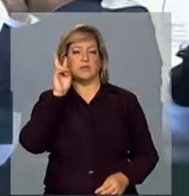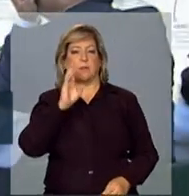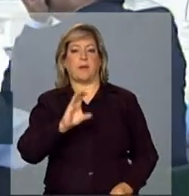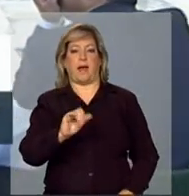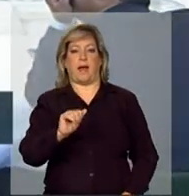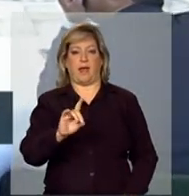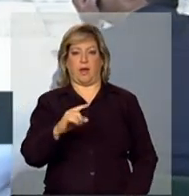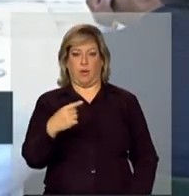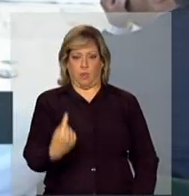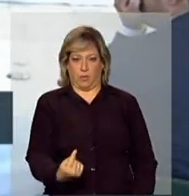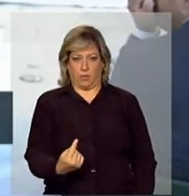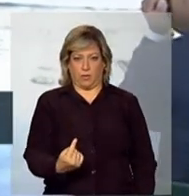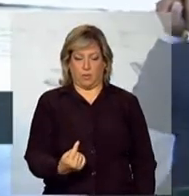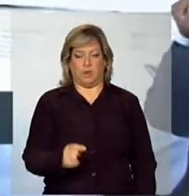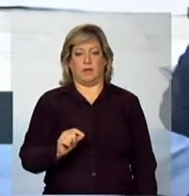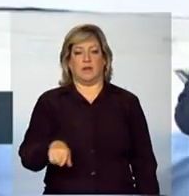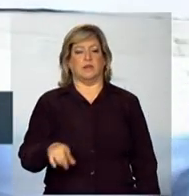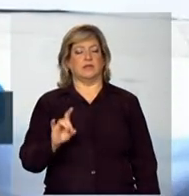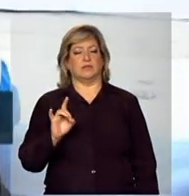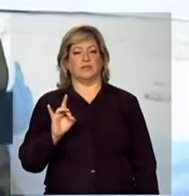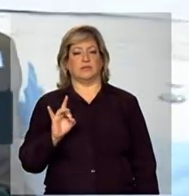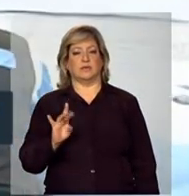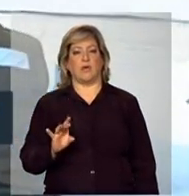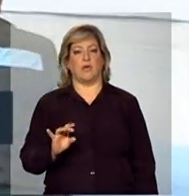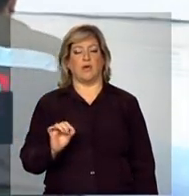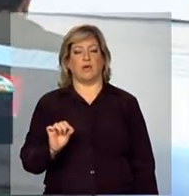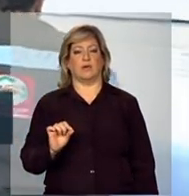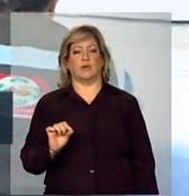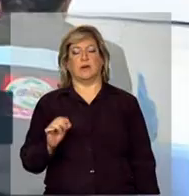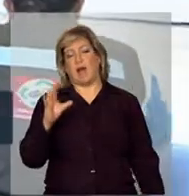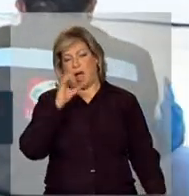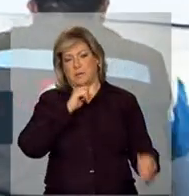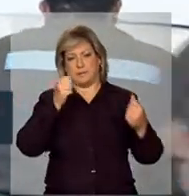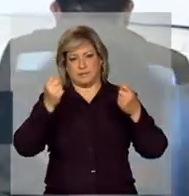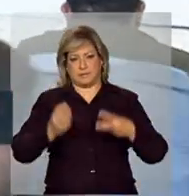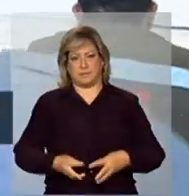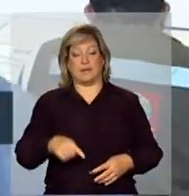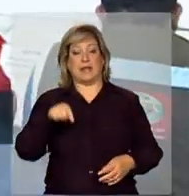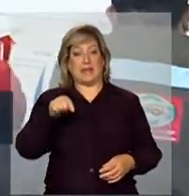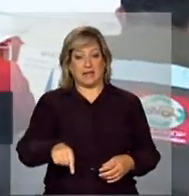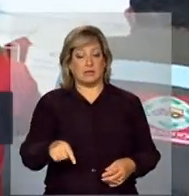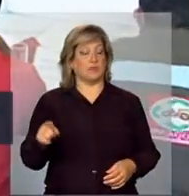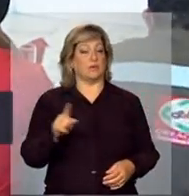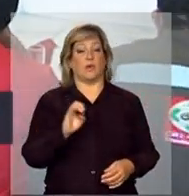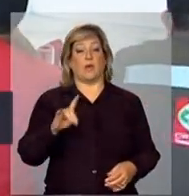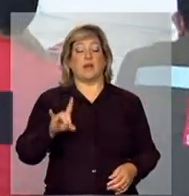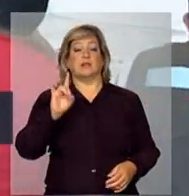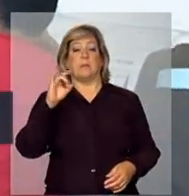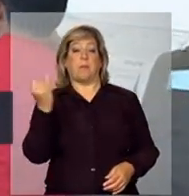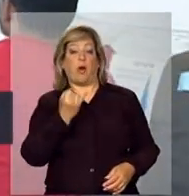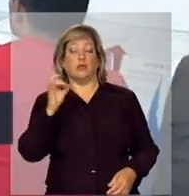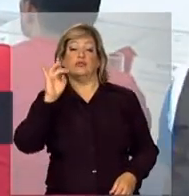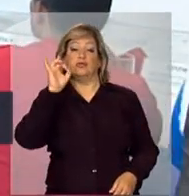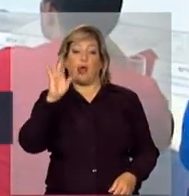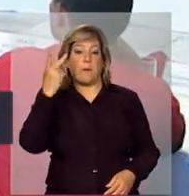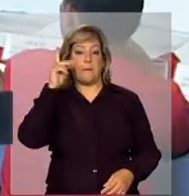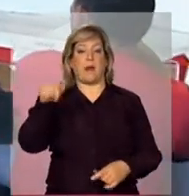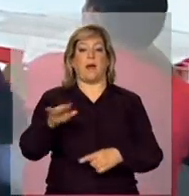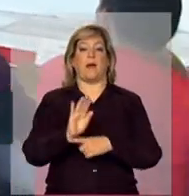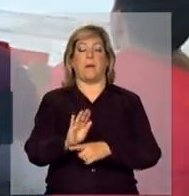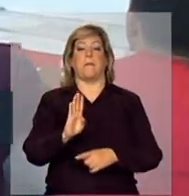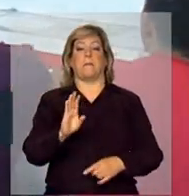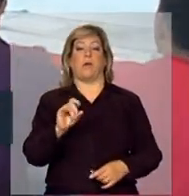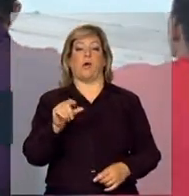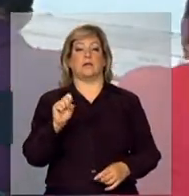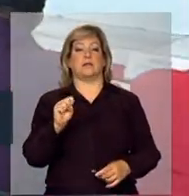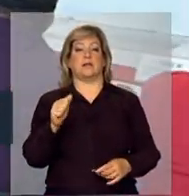Cadastro Único não é uma ferramenta somente para o Bolsa Família. Até hoje, ele era considerado assim, ele tem se prestado a